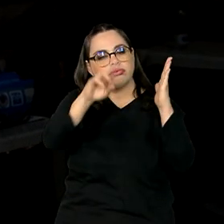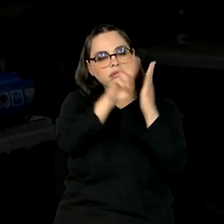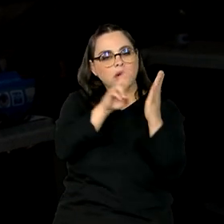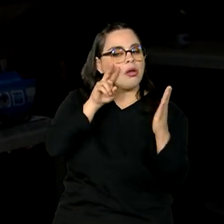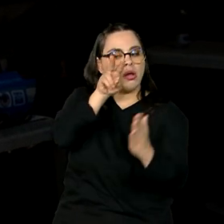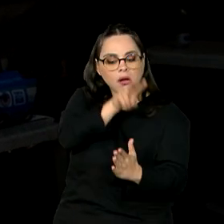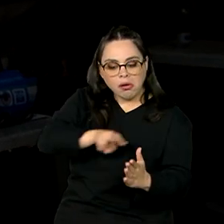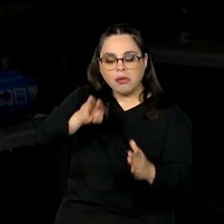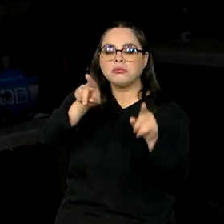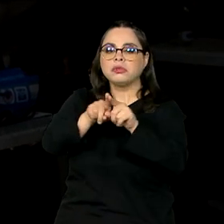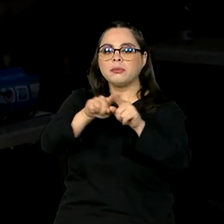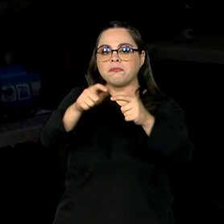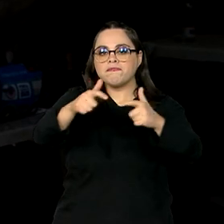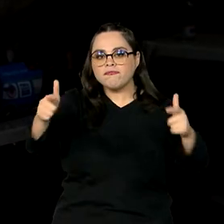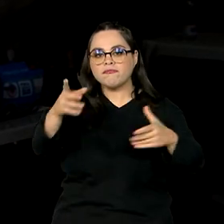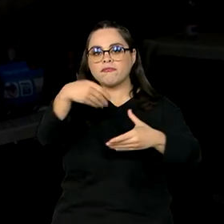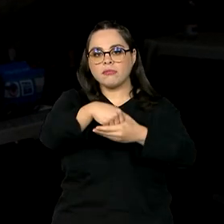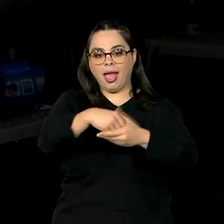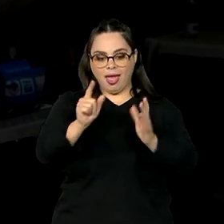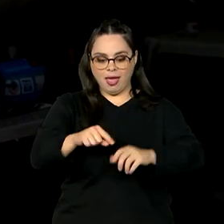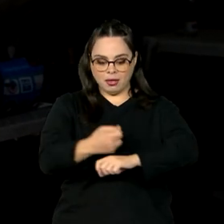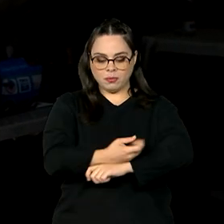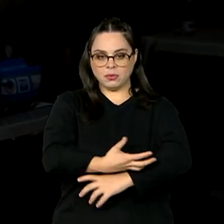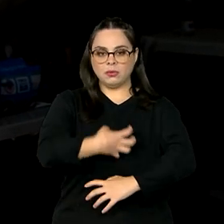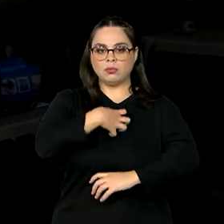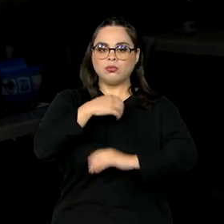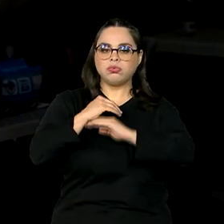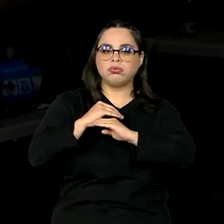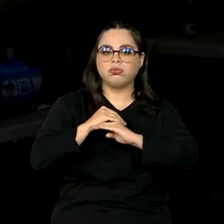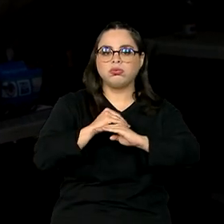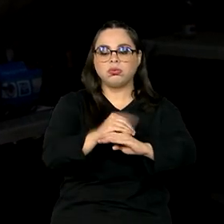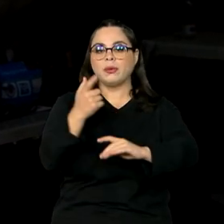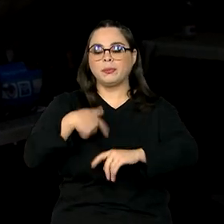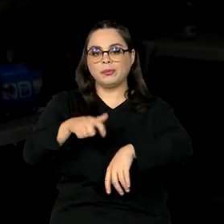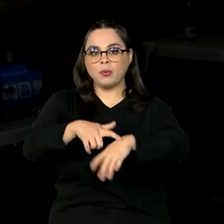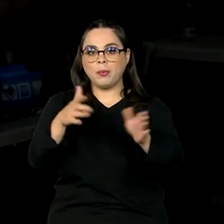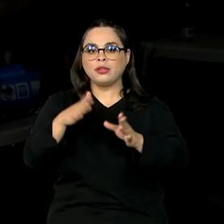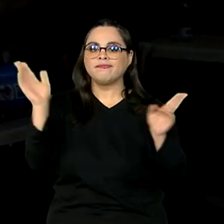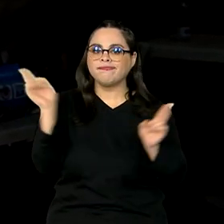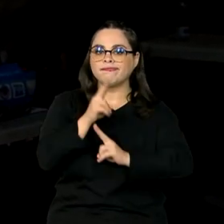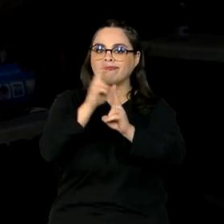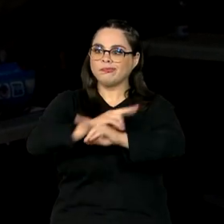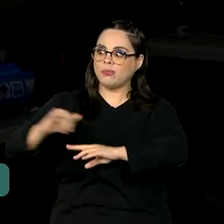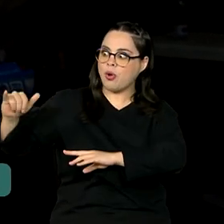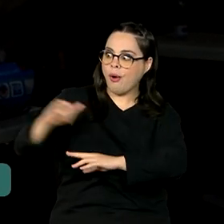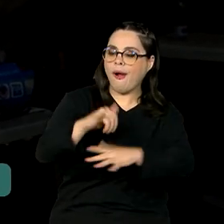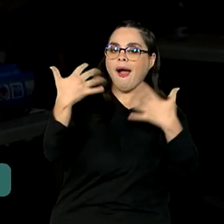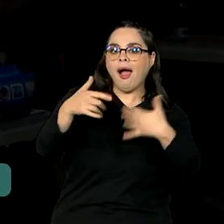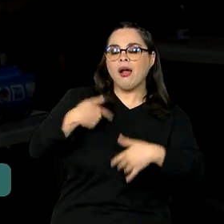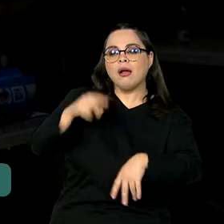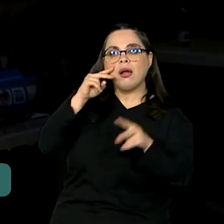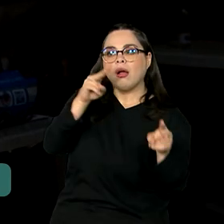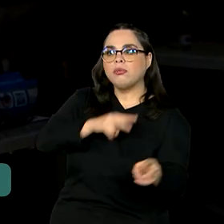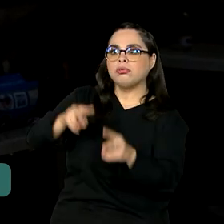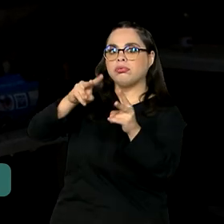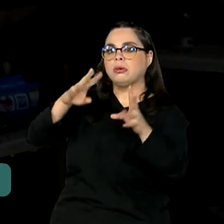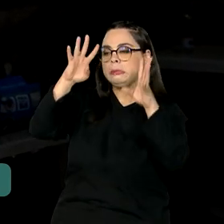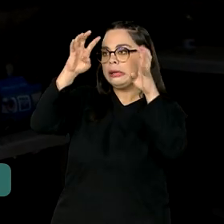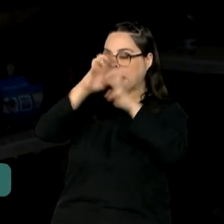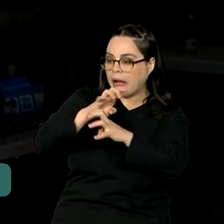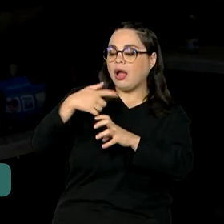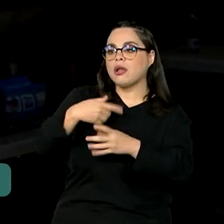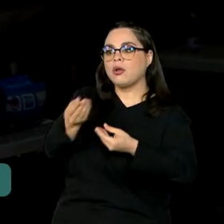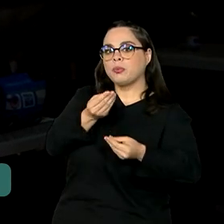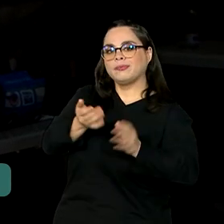componente mais amplo, que a gente chama de estabilização emocional, na primeira fase de resposta a uma emergência de grande porte, ou uma emergência complexa.